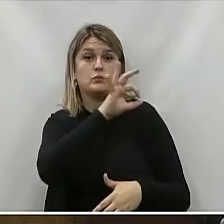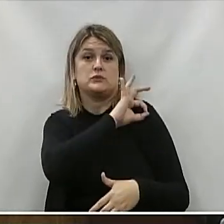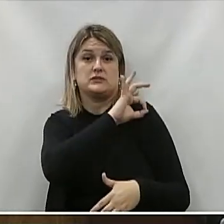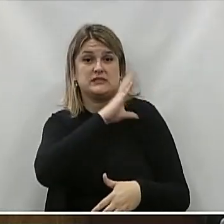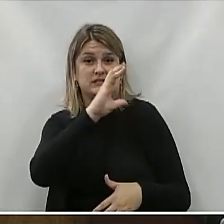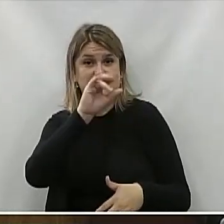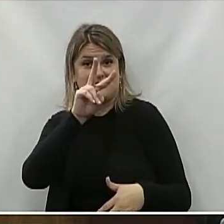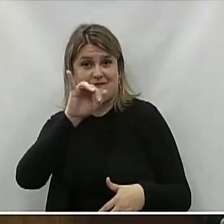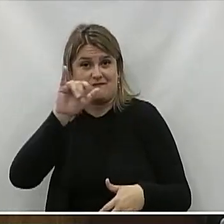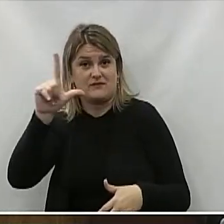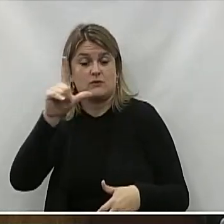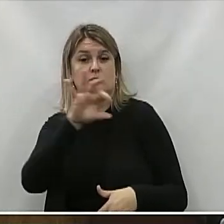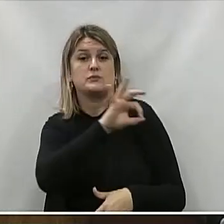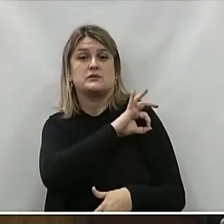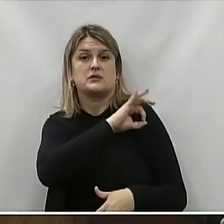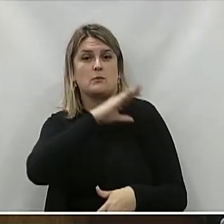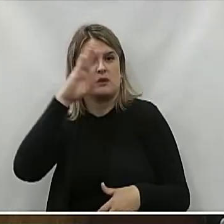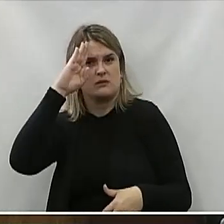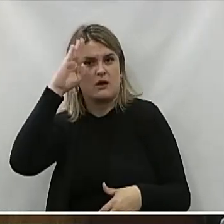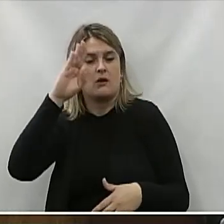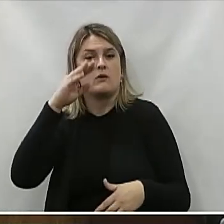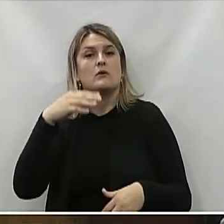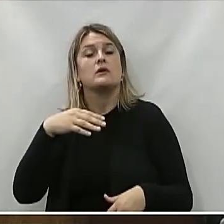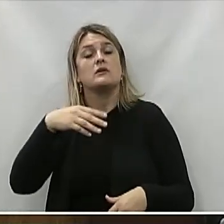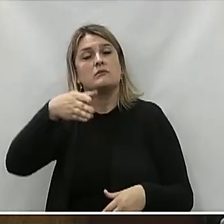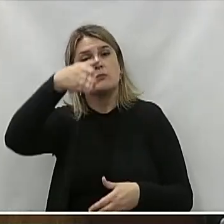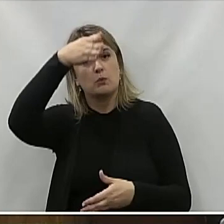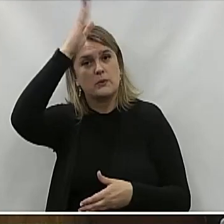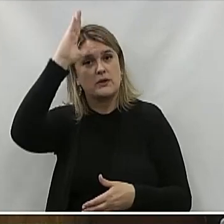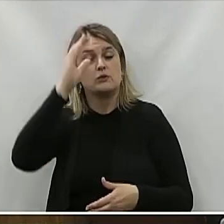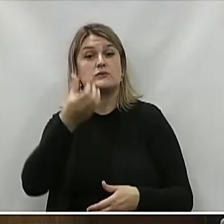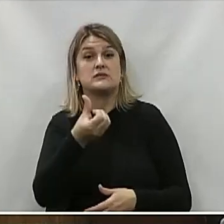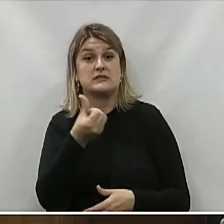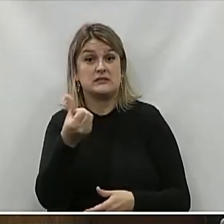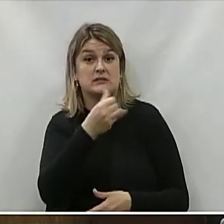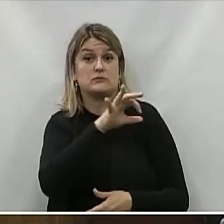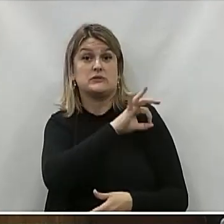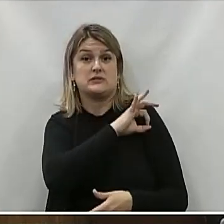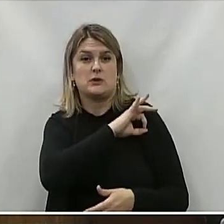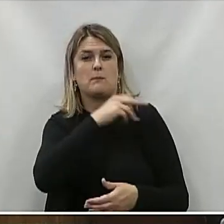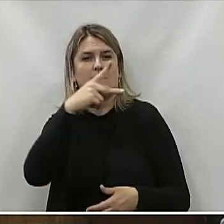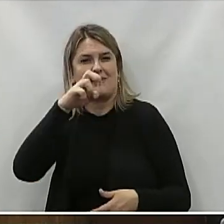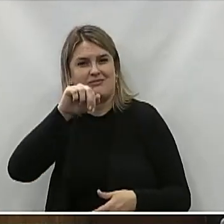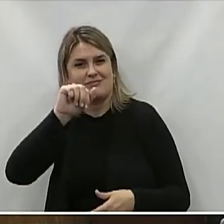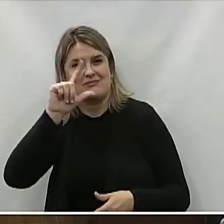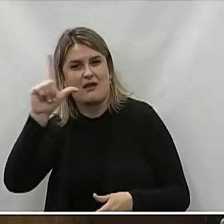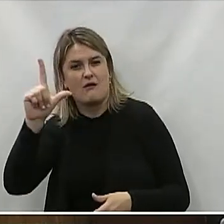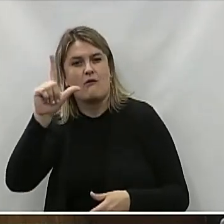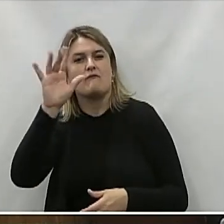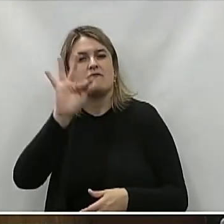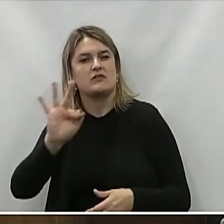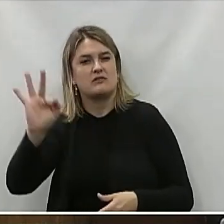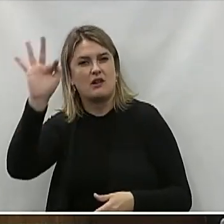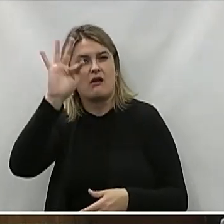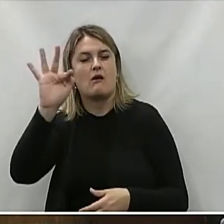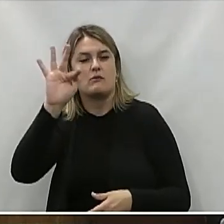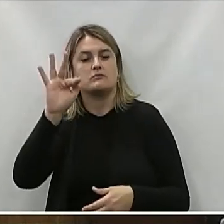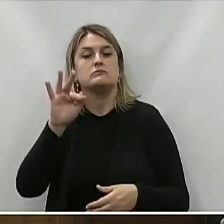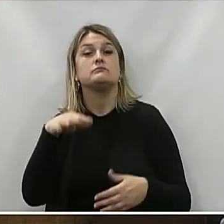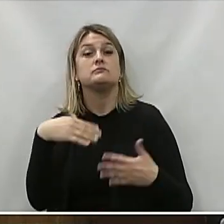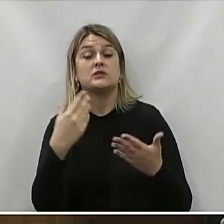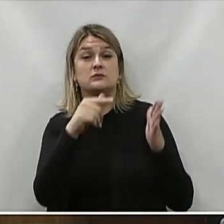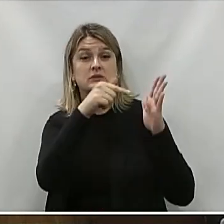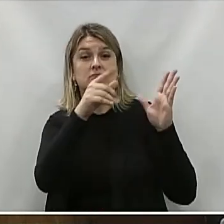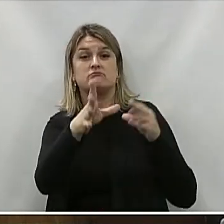Nossas escolas Militares Militares corpos De bombeiros Militares Seis Policiais Penais Federal Estadual E distrital Redação